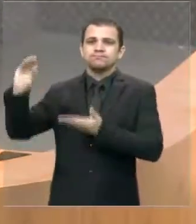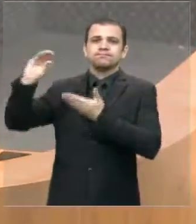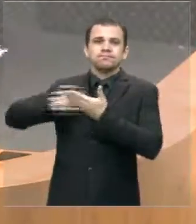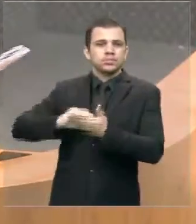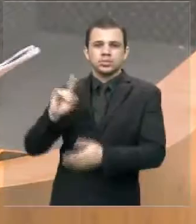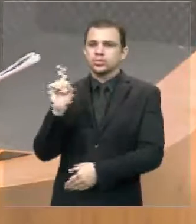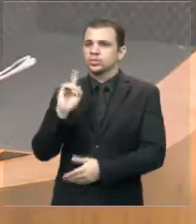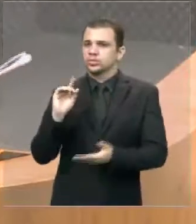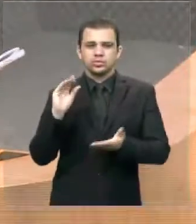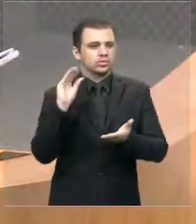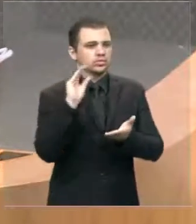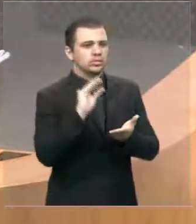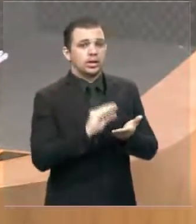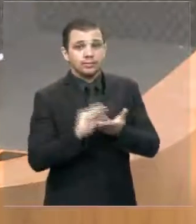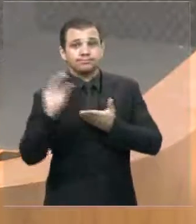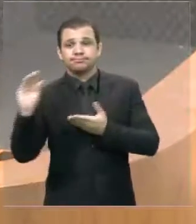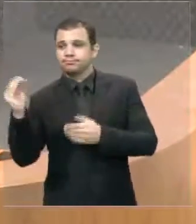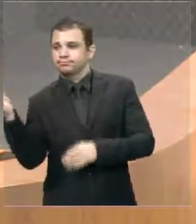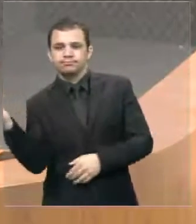as suas bases.